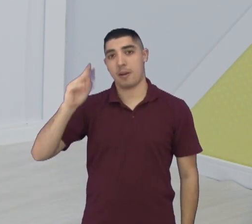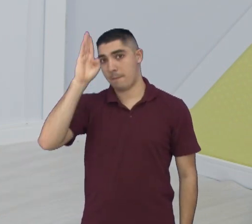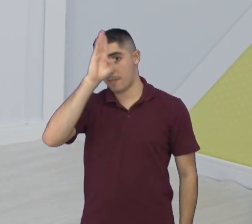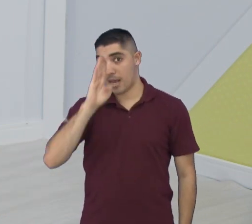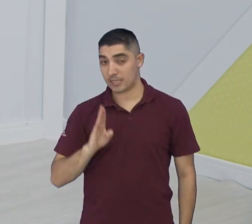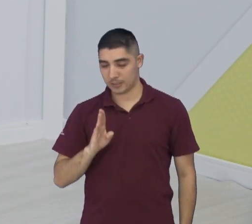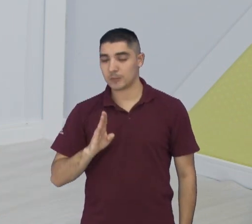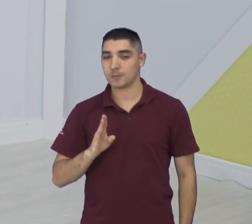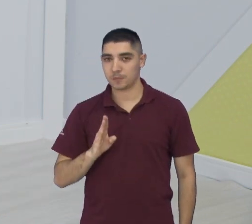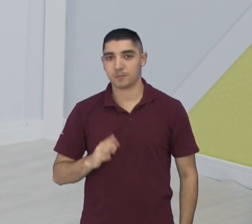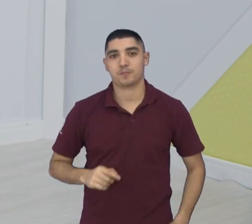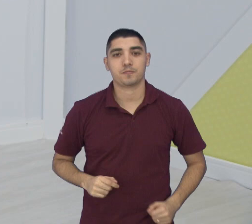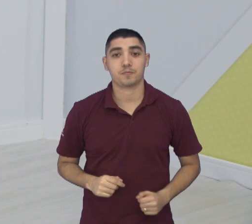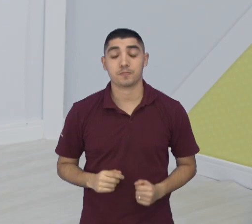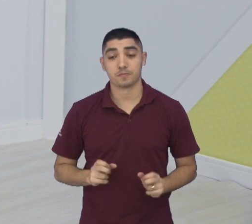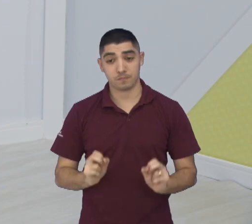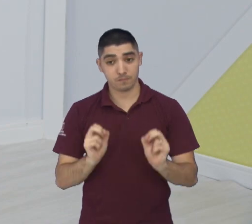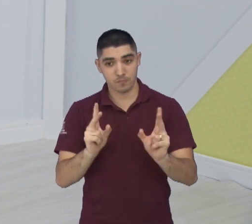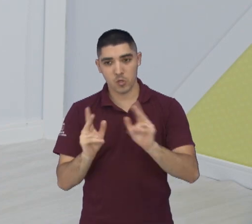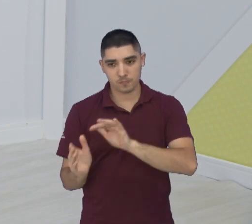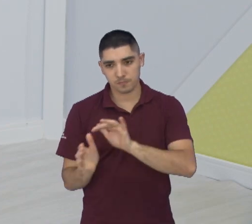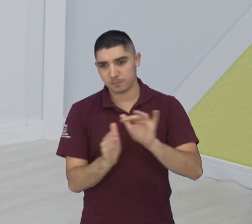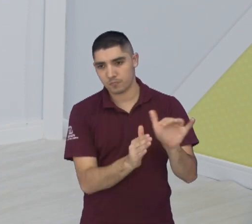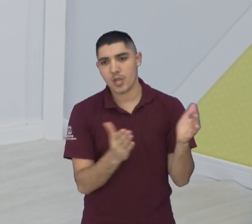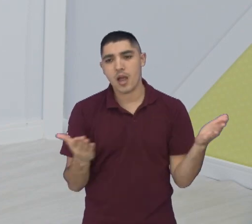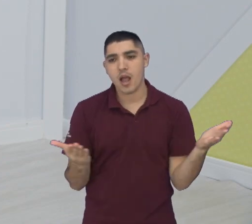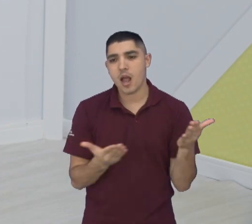São José e Campinas, tá certo? Brunão, para a gente fechar esse segundo bloco...